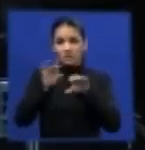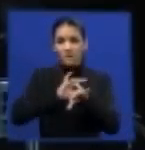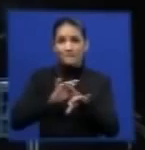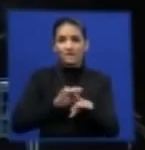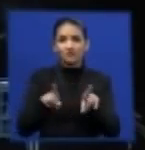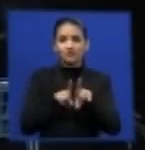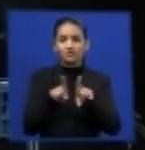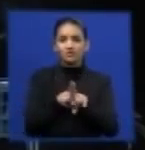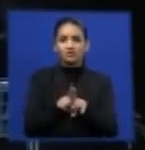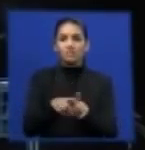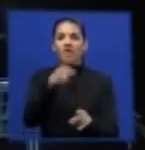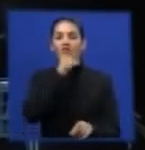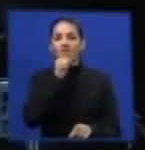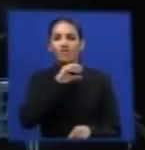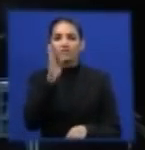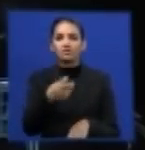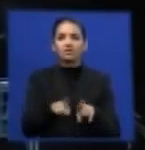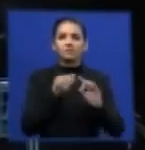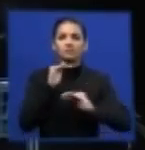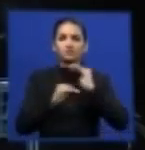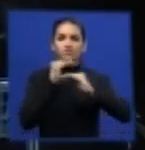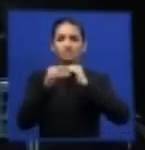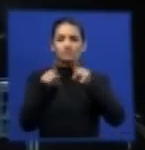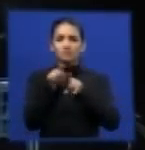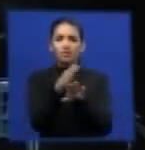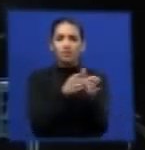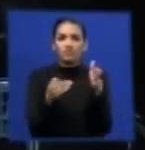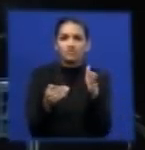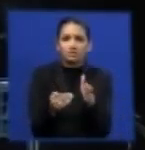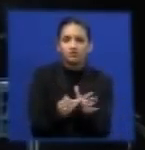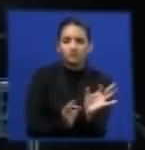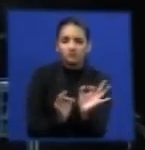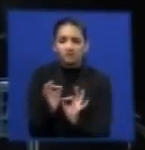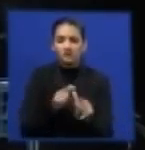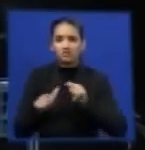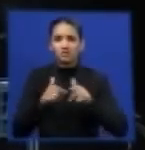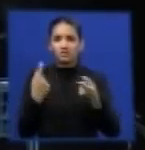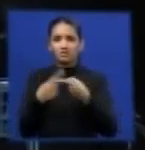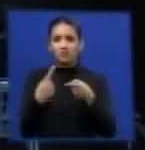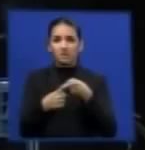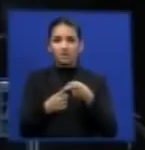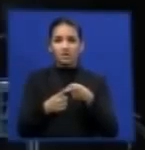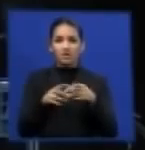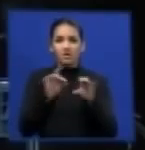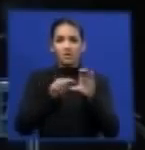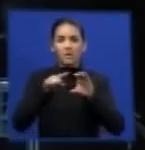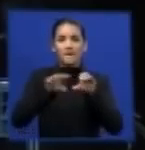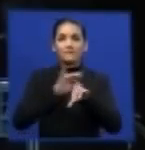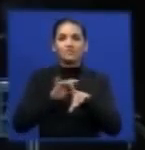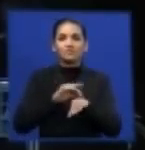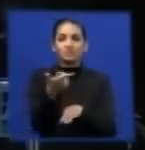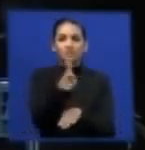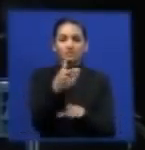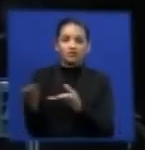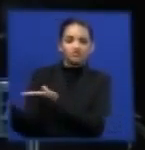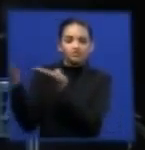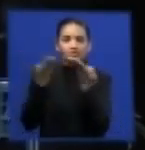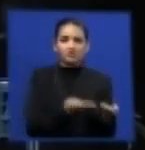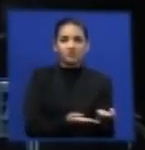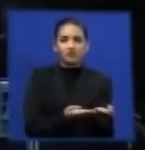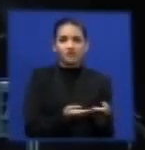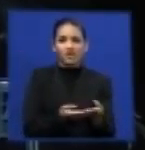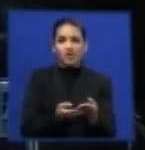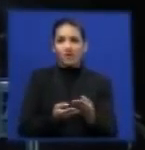final de vida e desenvolver procedimentos para assegurar que os pneus em final de vida não sejam exportados ilegalmente. Esse dado é muito